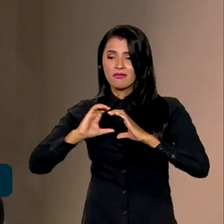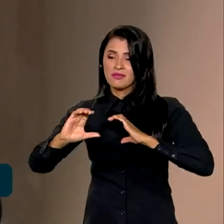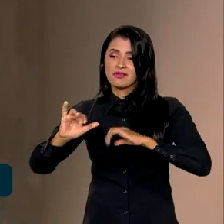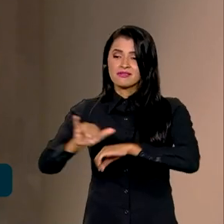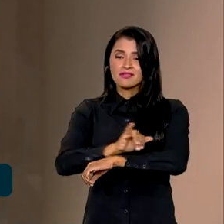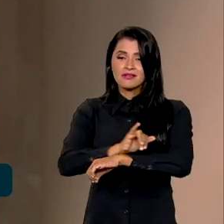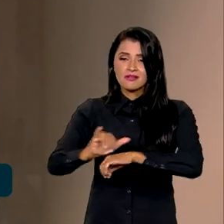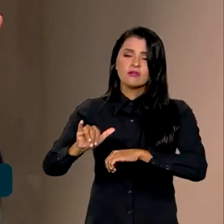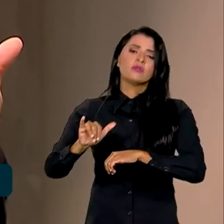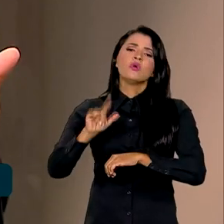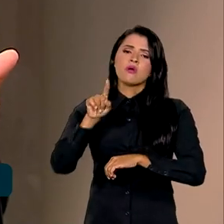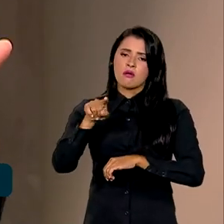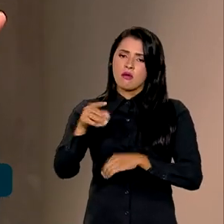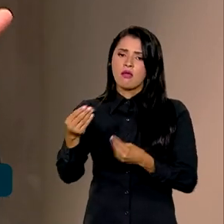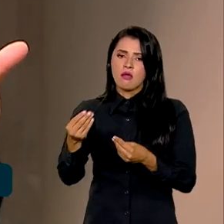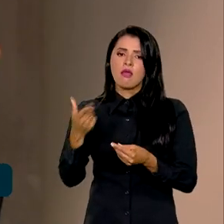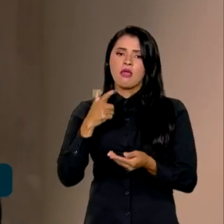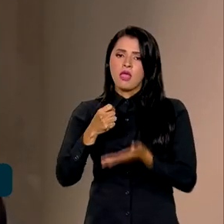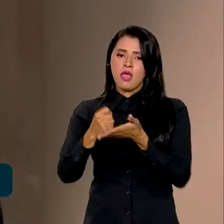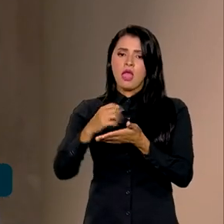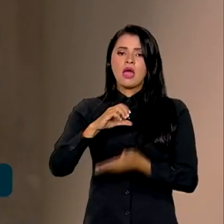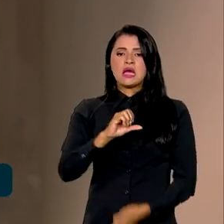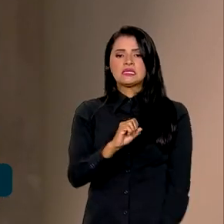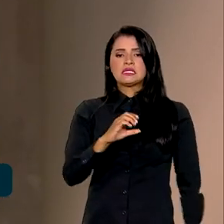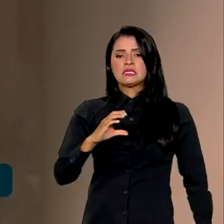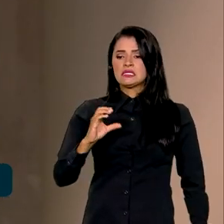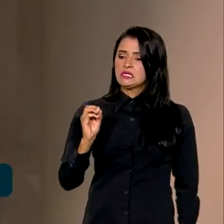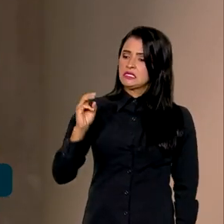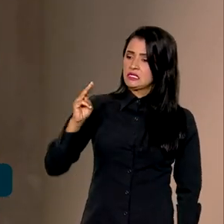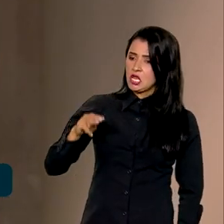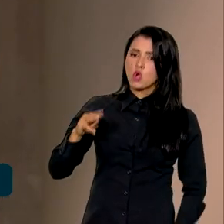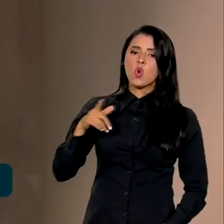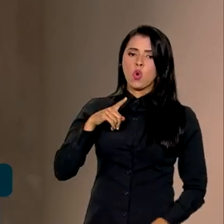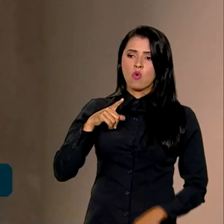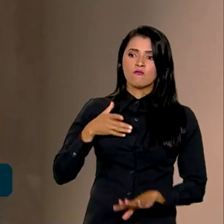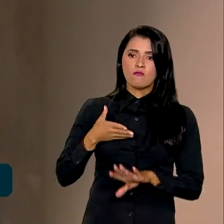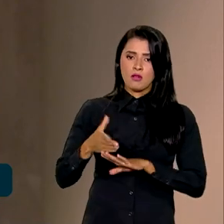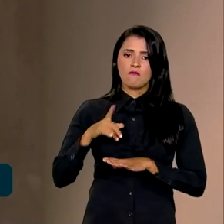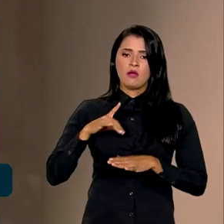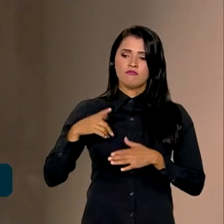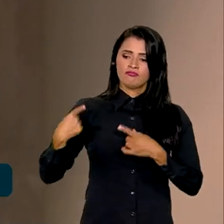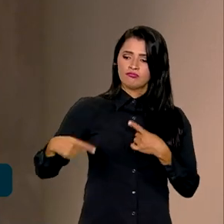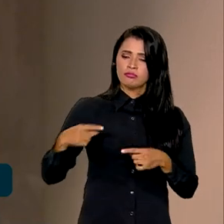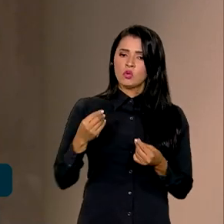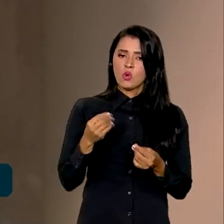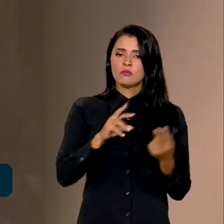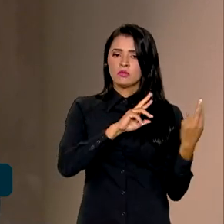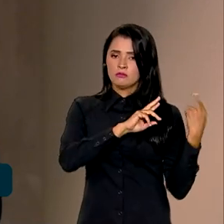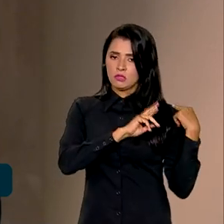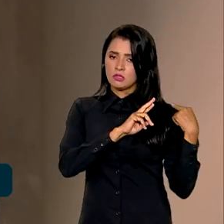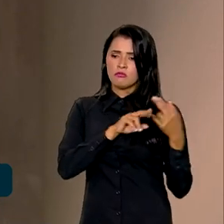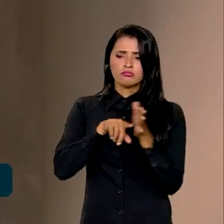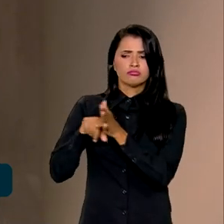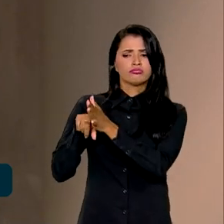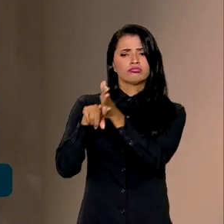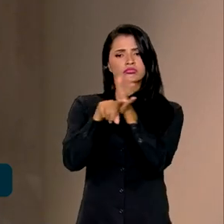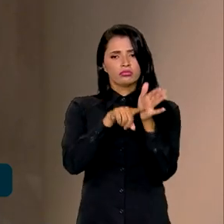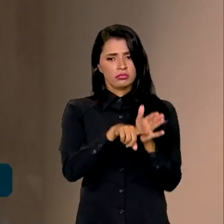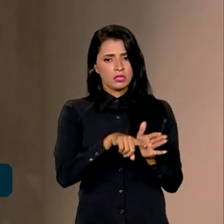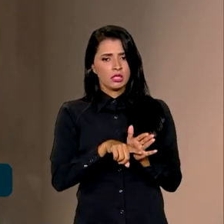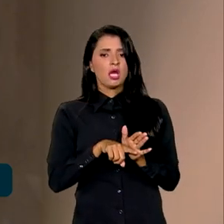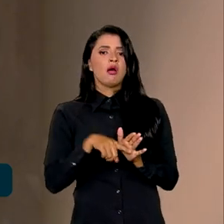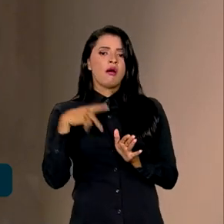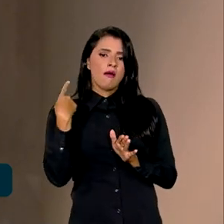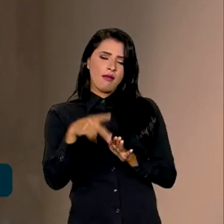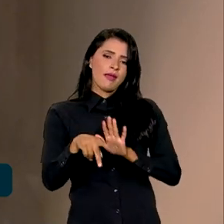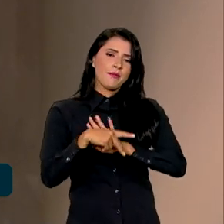estratégica, que vai ser uma apótica que SECOM traz para esse debate, com investigação e com responsabilização, que são contribuições